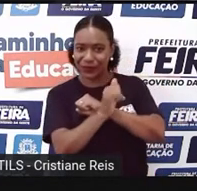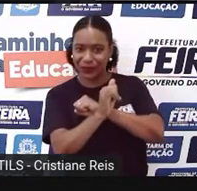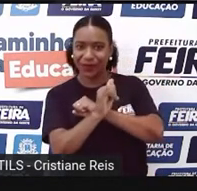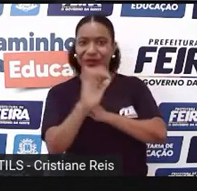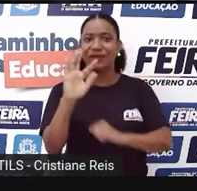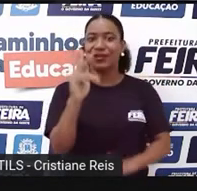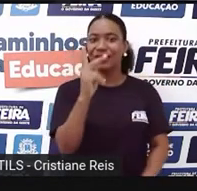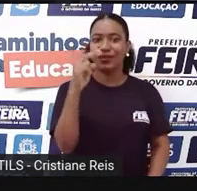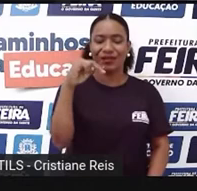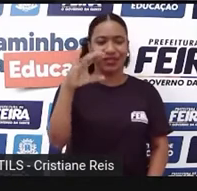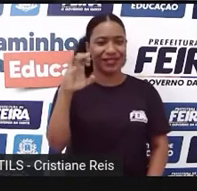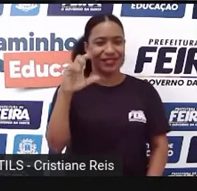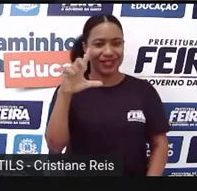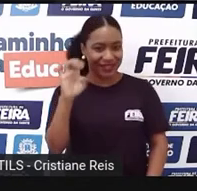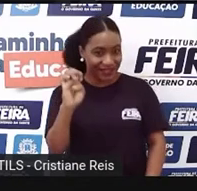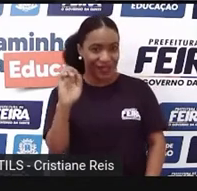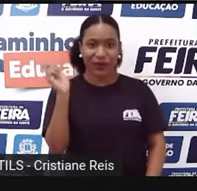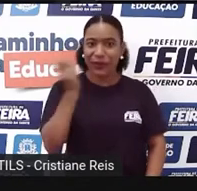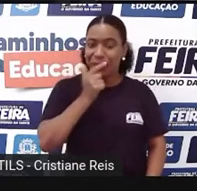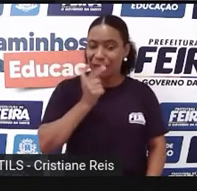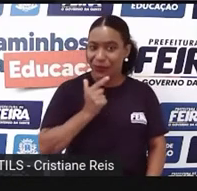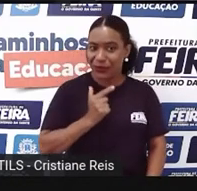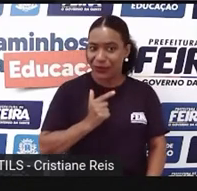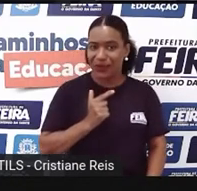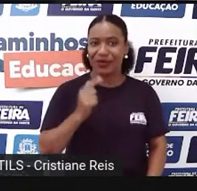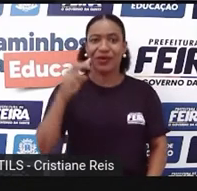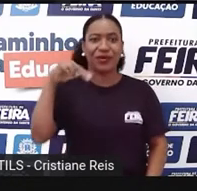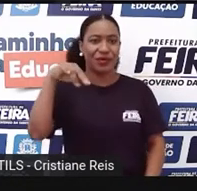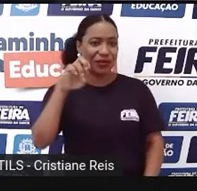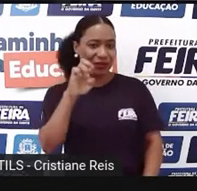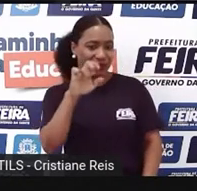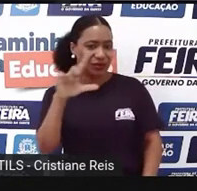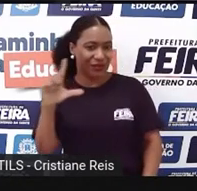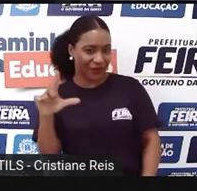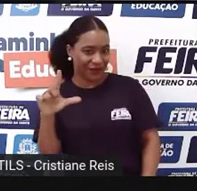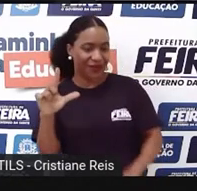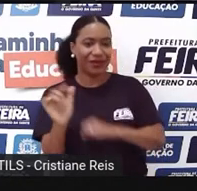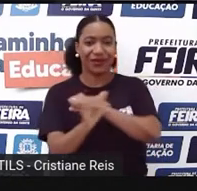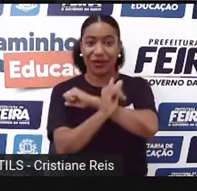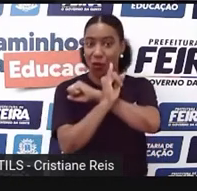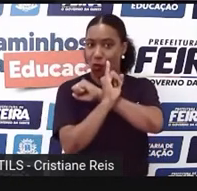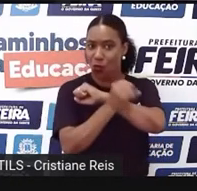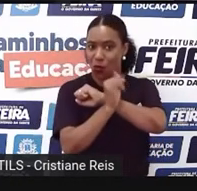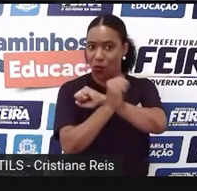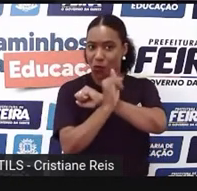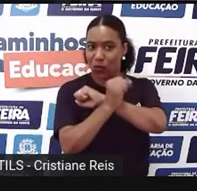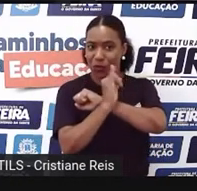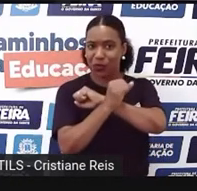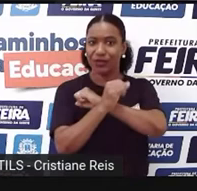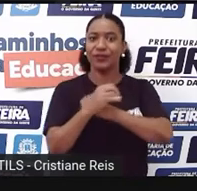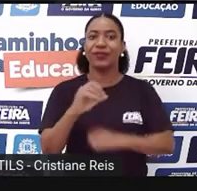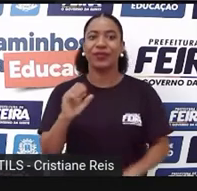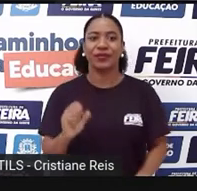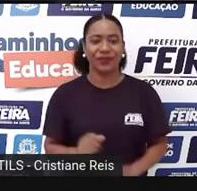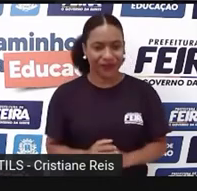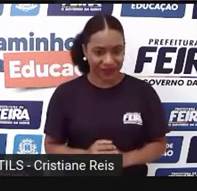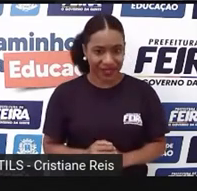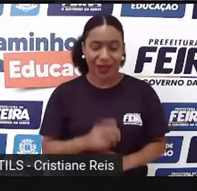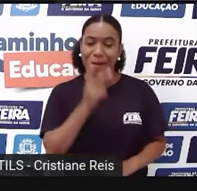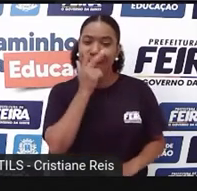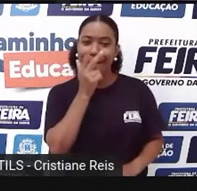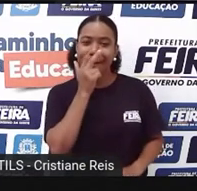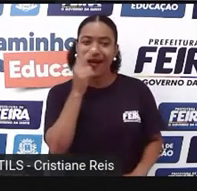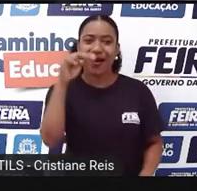Chronicle. Crônica. Novel. Romance. E aqui nós temos um falso cognata. Parece ser